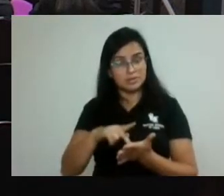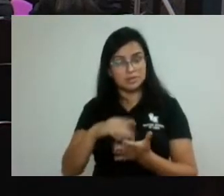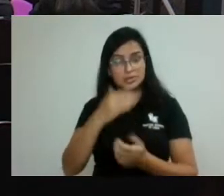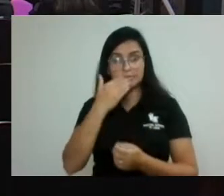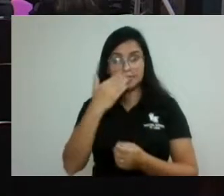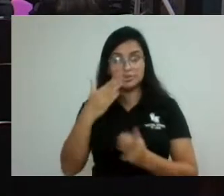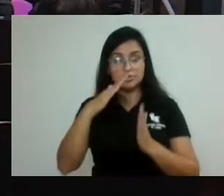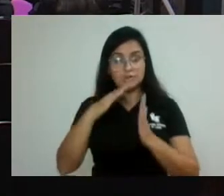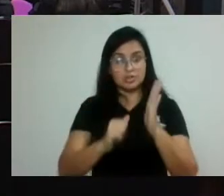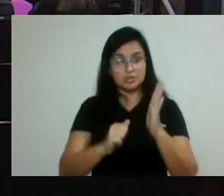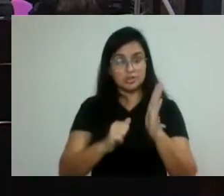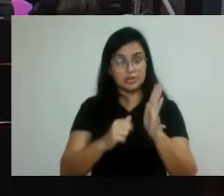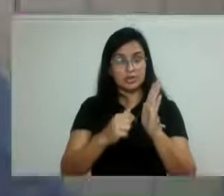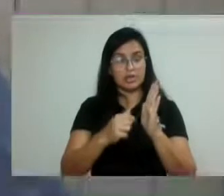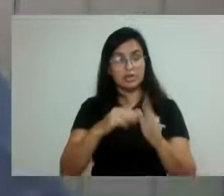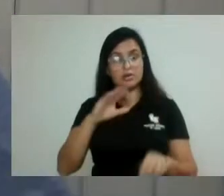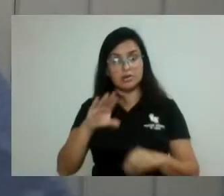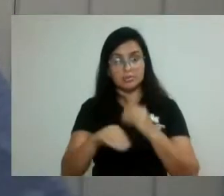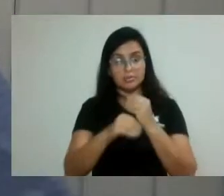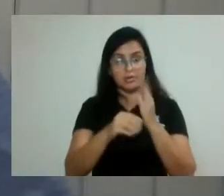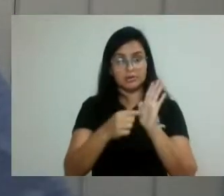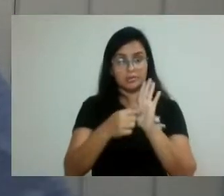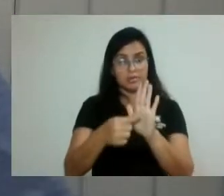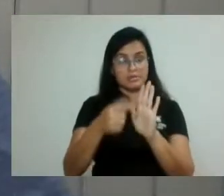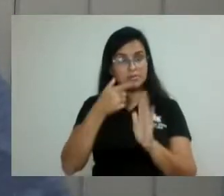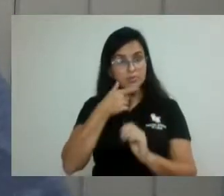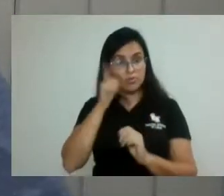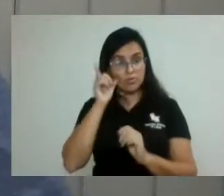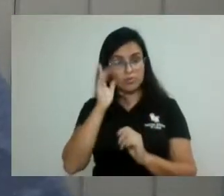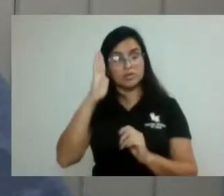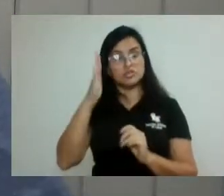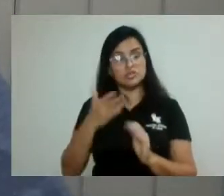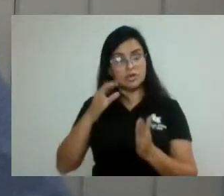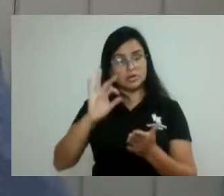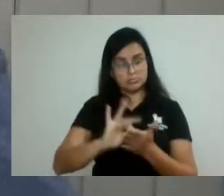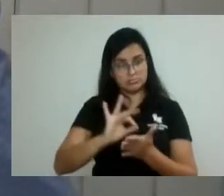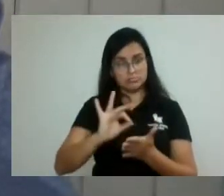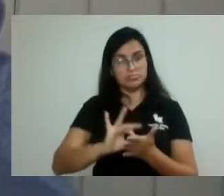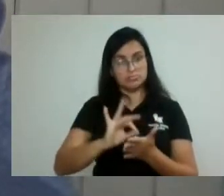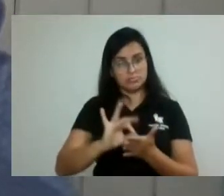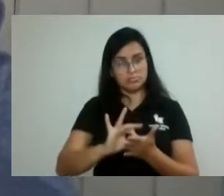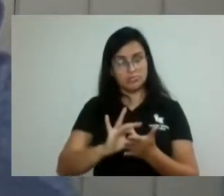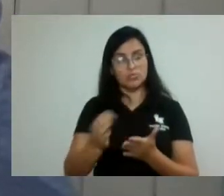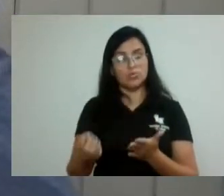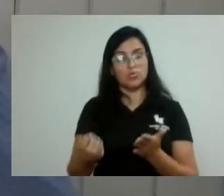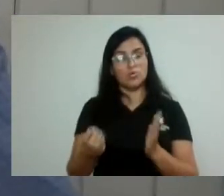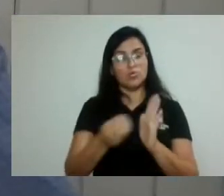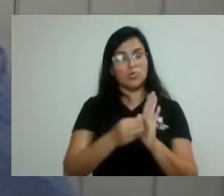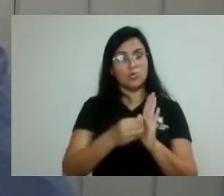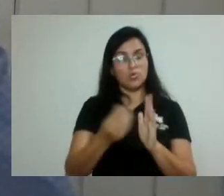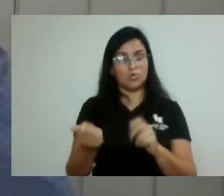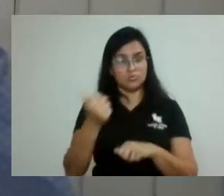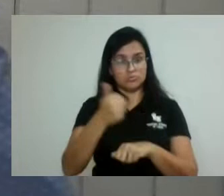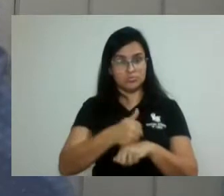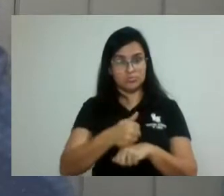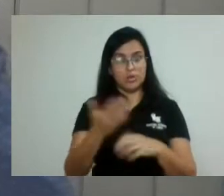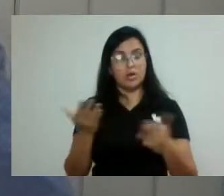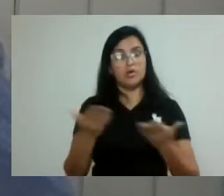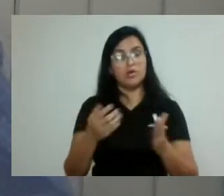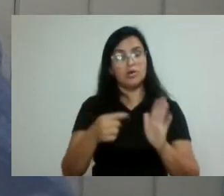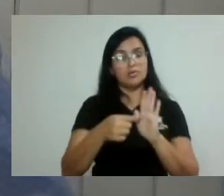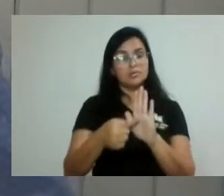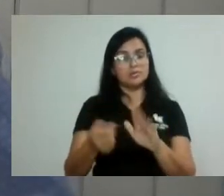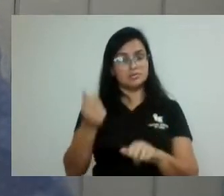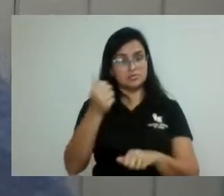ontem. Nós fizemos a correção. Nós colocamos uma substitutiva. Agora vamos apresentar a substitutiva. E uma aditiva.